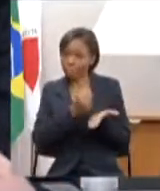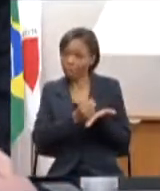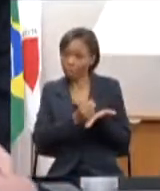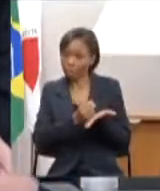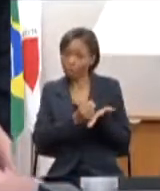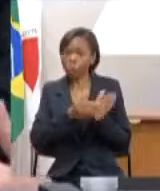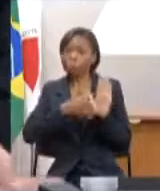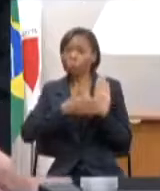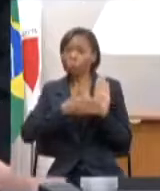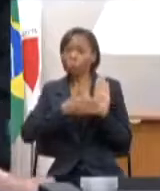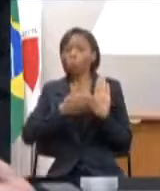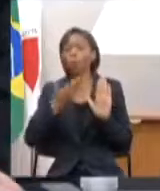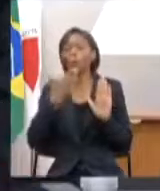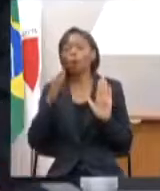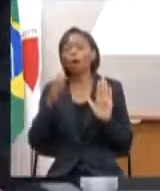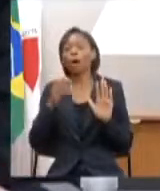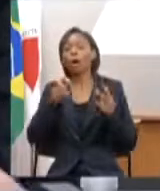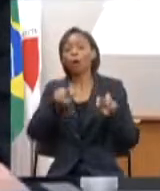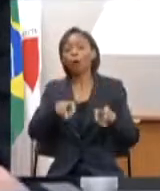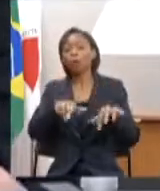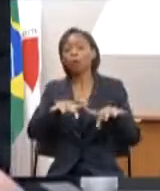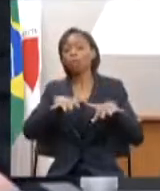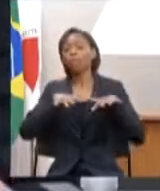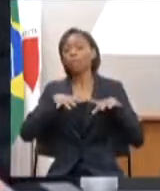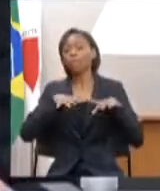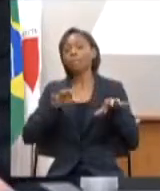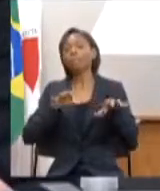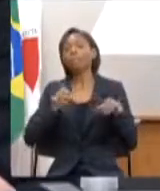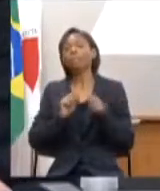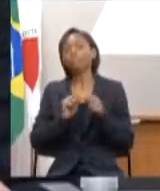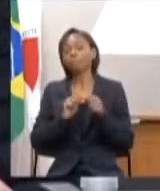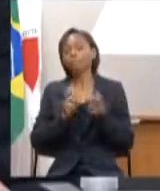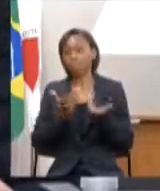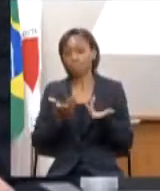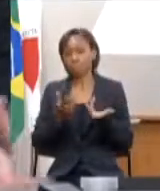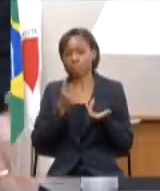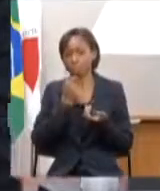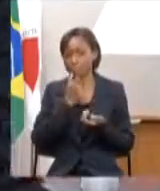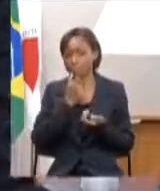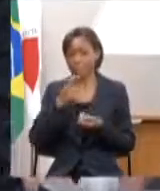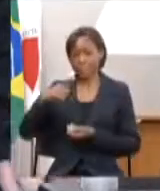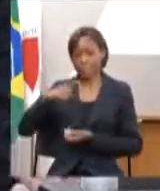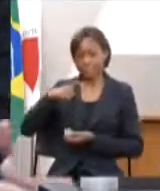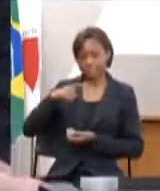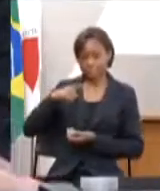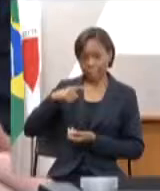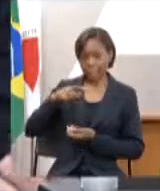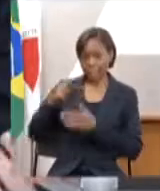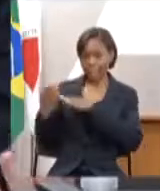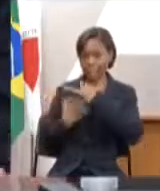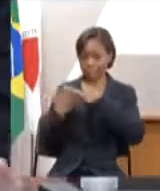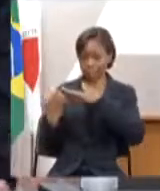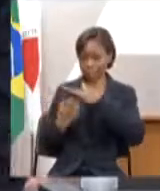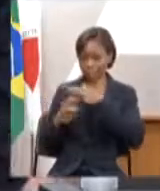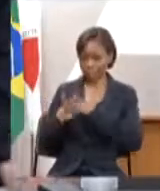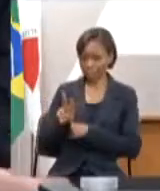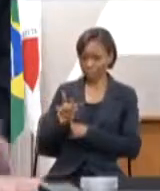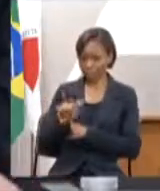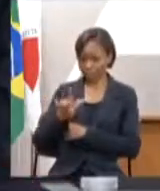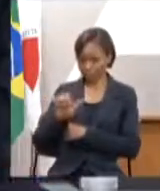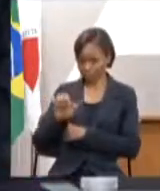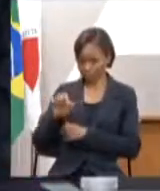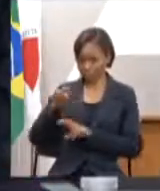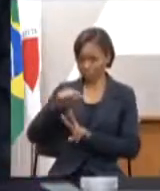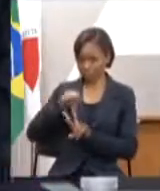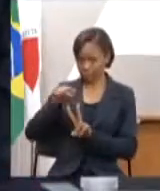audiência que se realizou por um lado então a Vale e por outro lado o